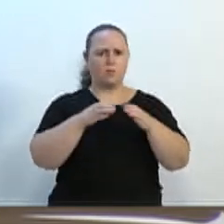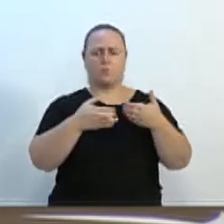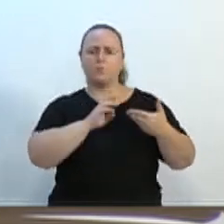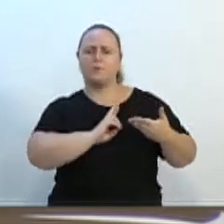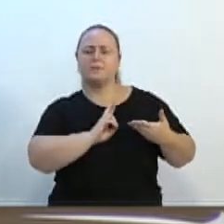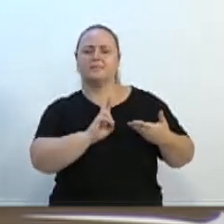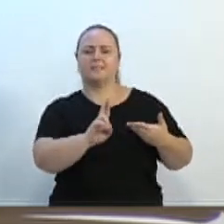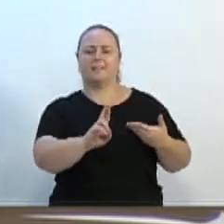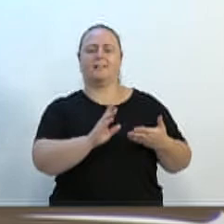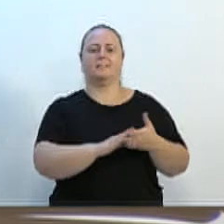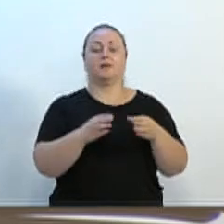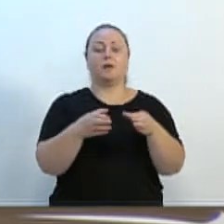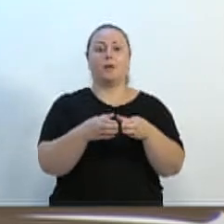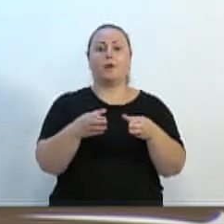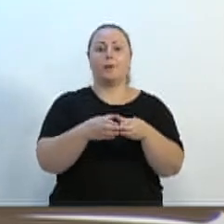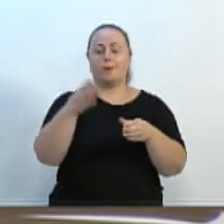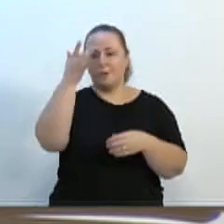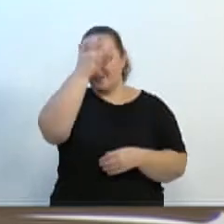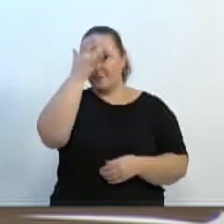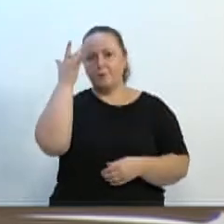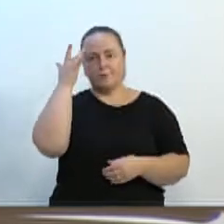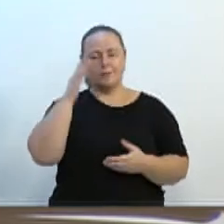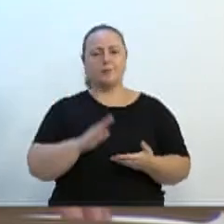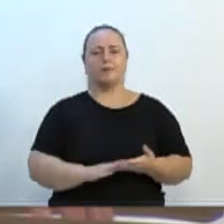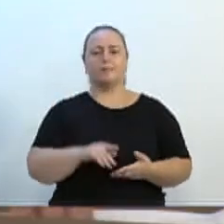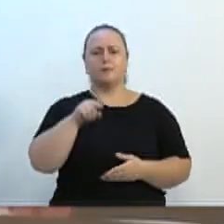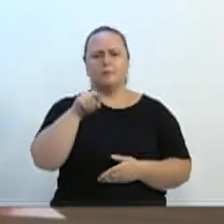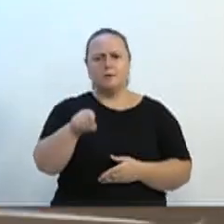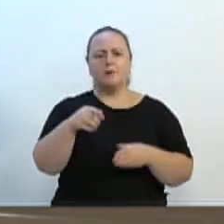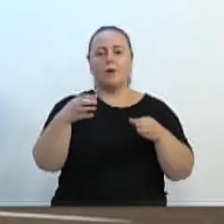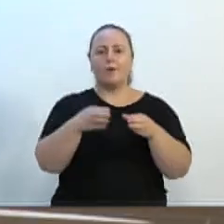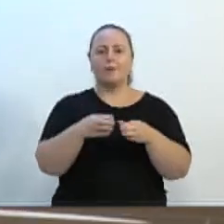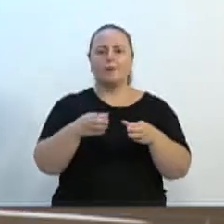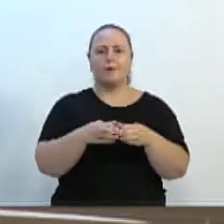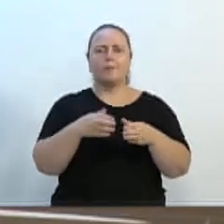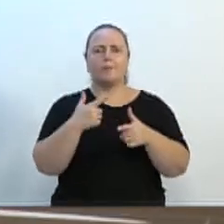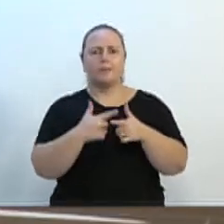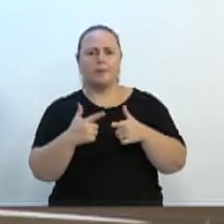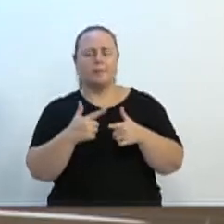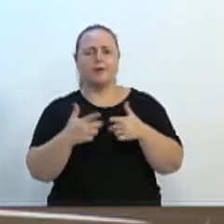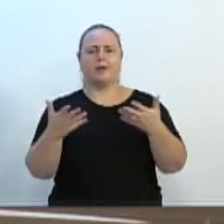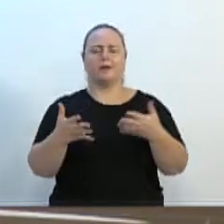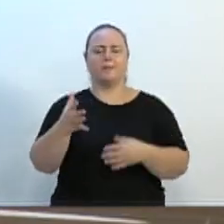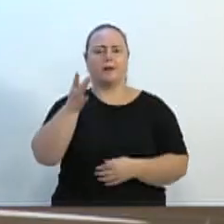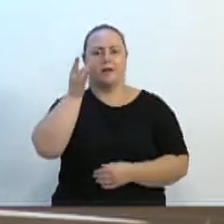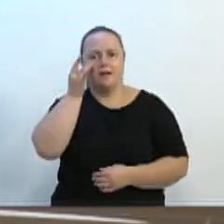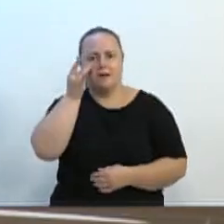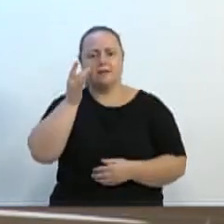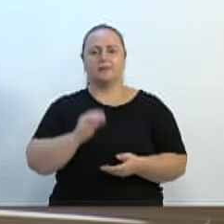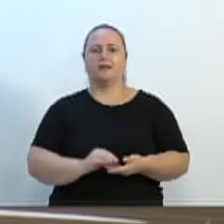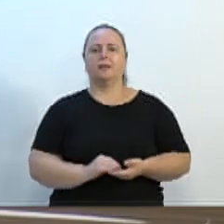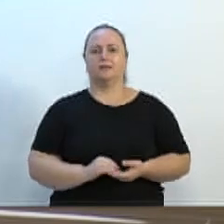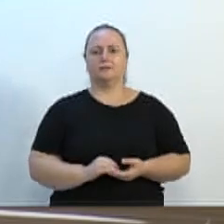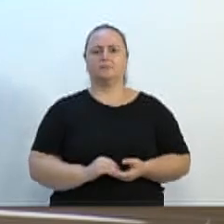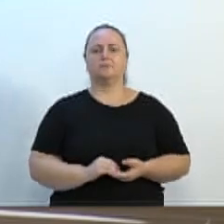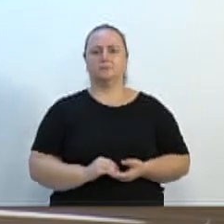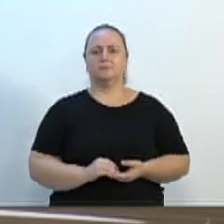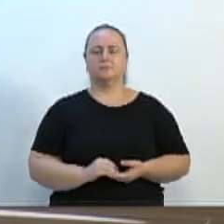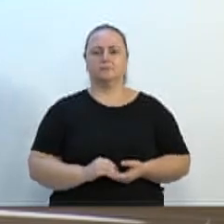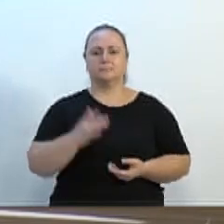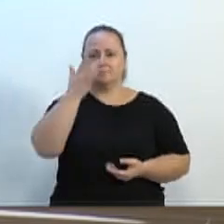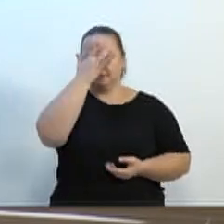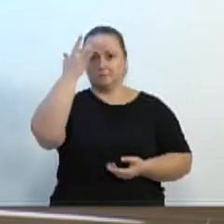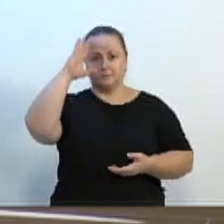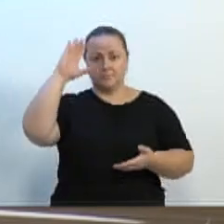é daquele grupo de pessoas que está passando por determinada situação, é aquela pessoa que confia na